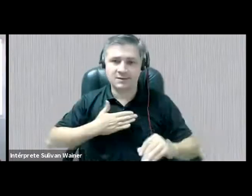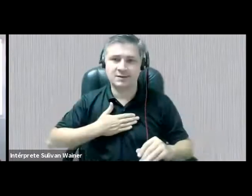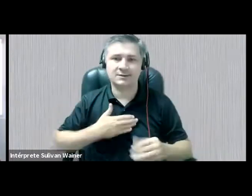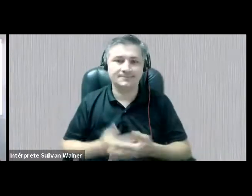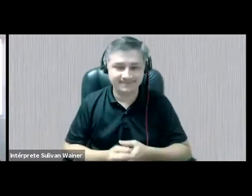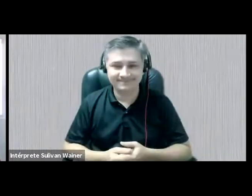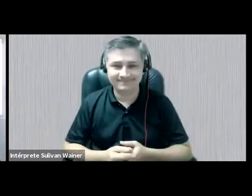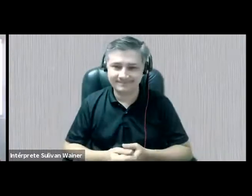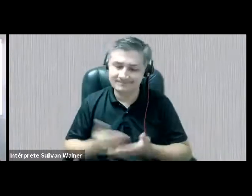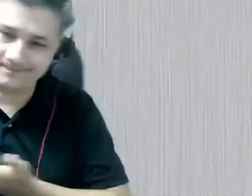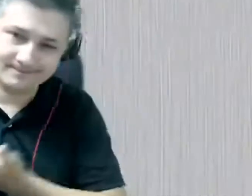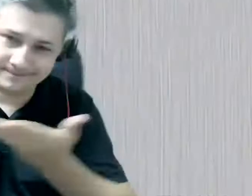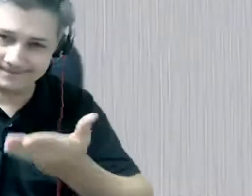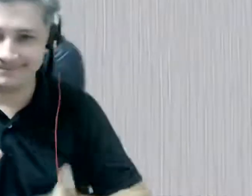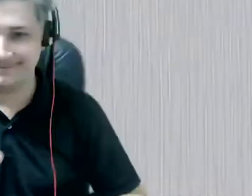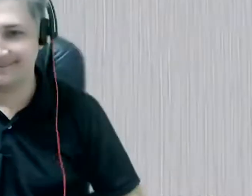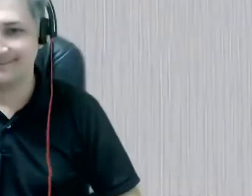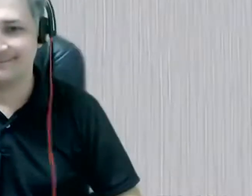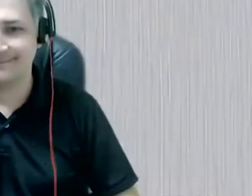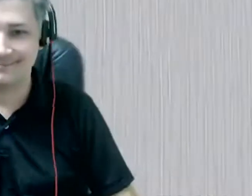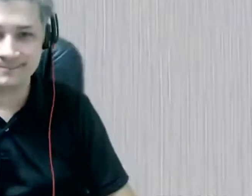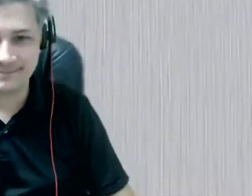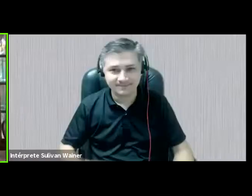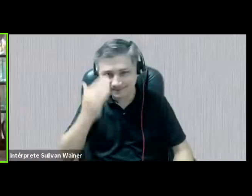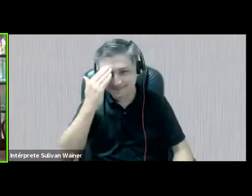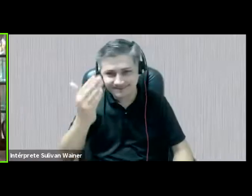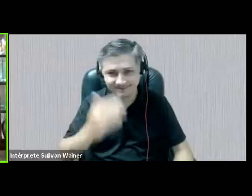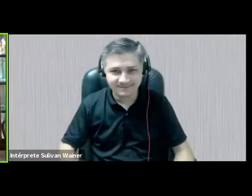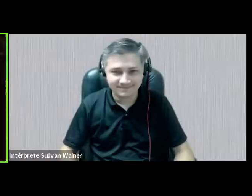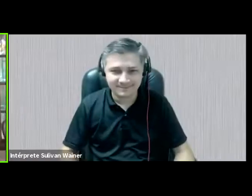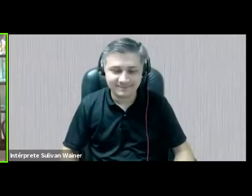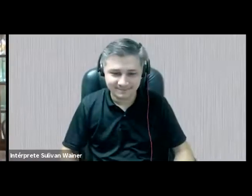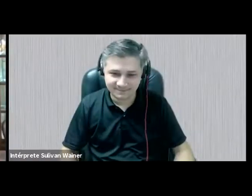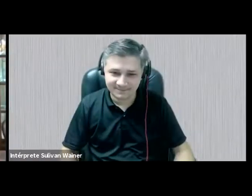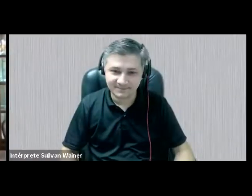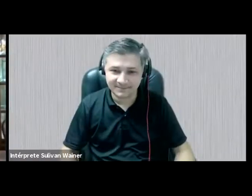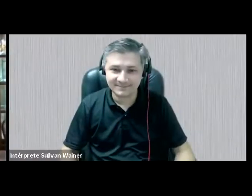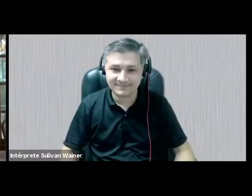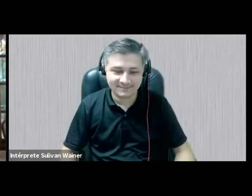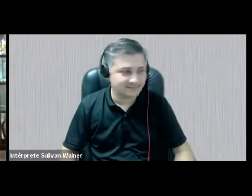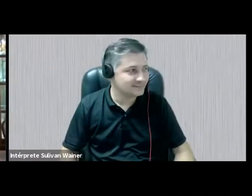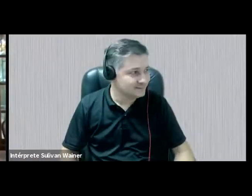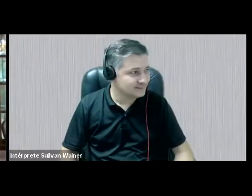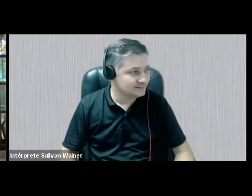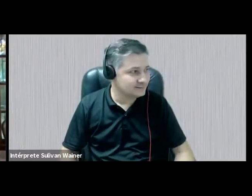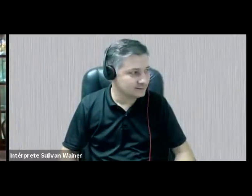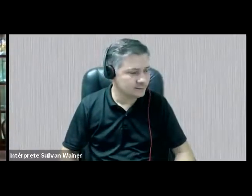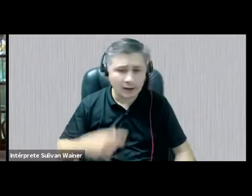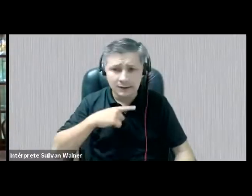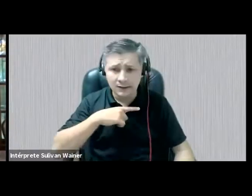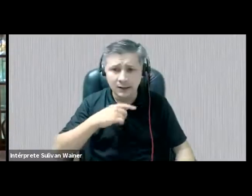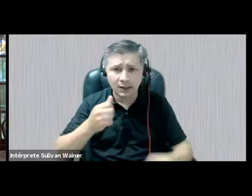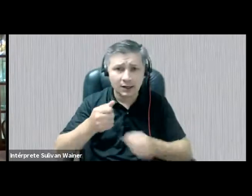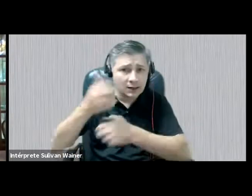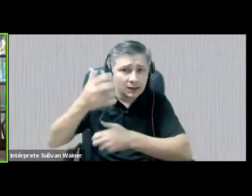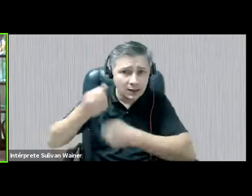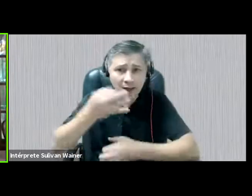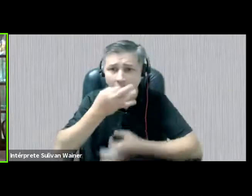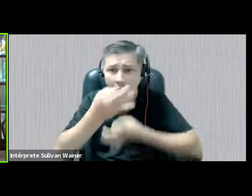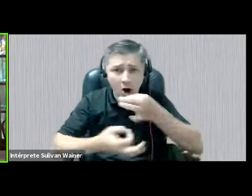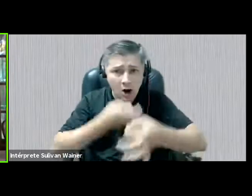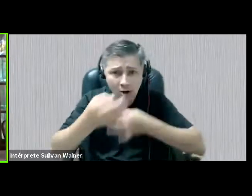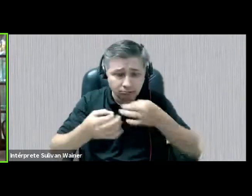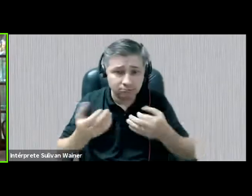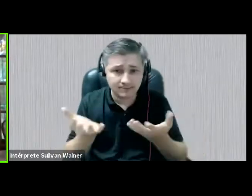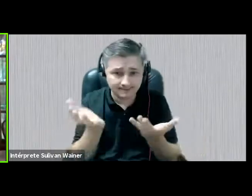Certo? Obrigada, Raquel. Obrigada, Raquel. Tem alguns comentários que eu queria trazer que